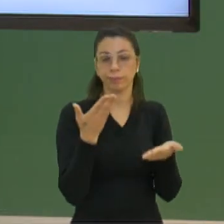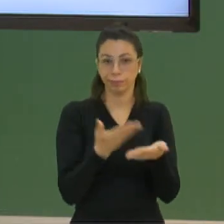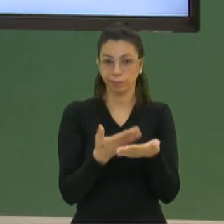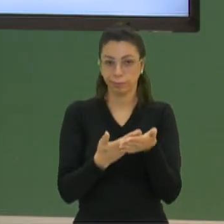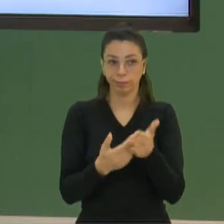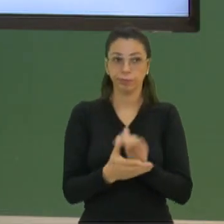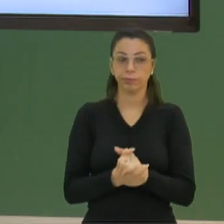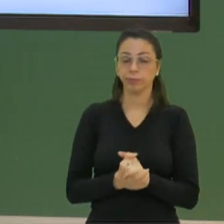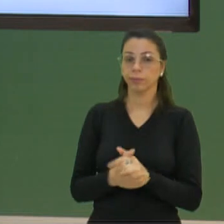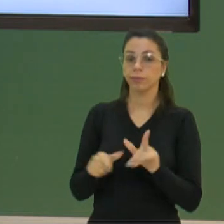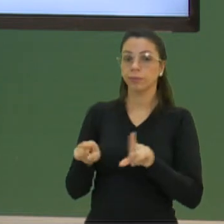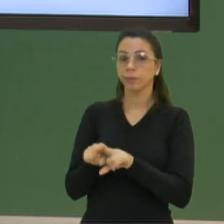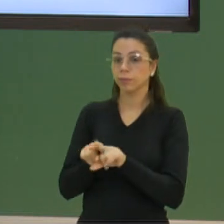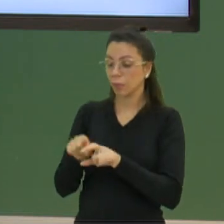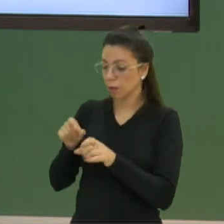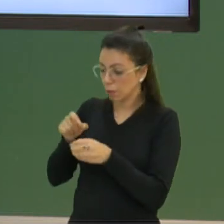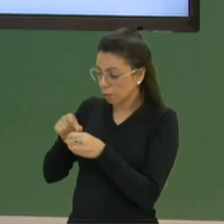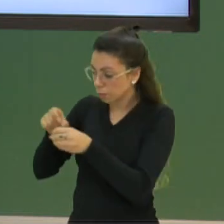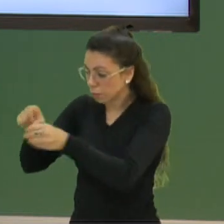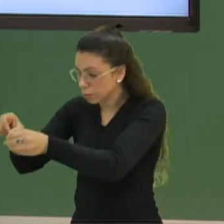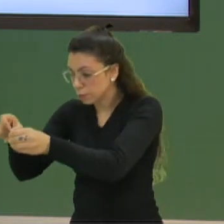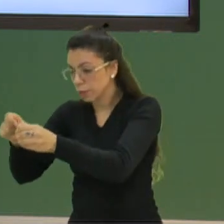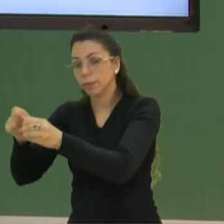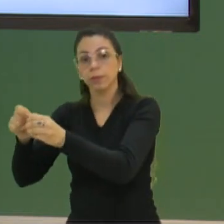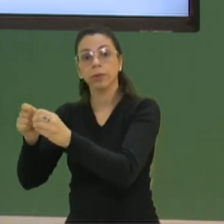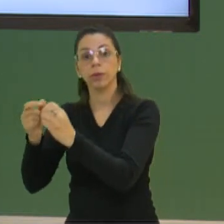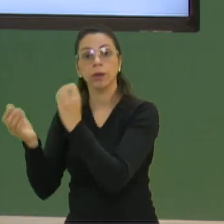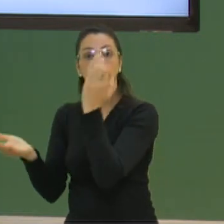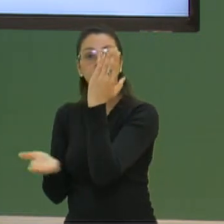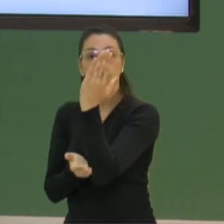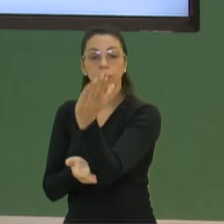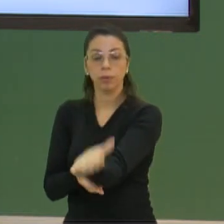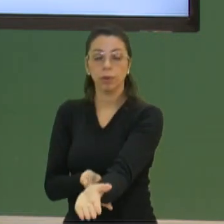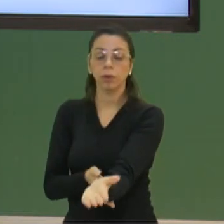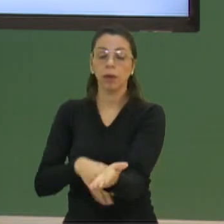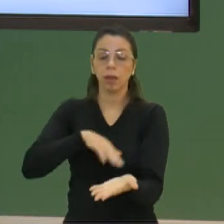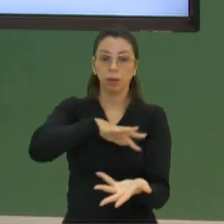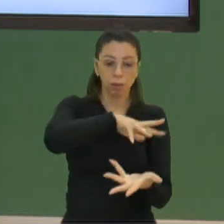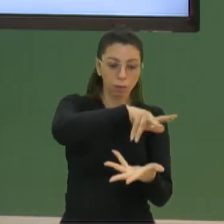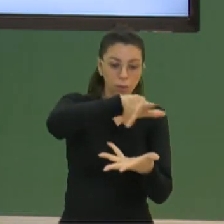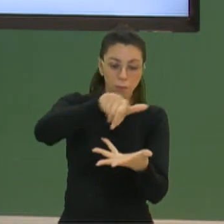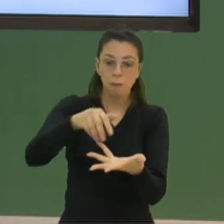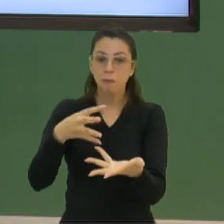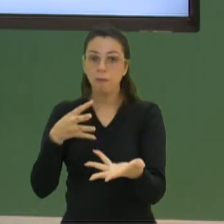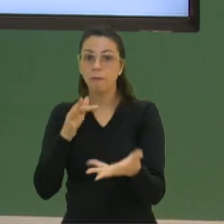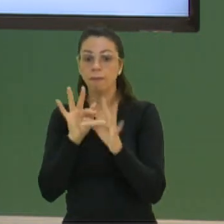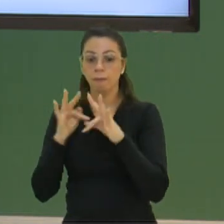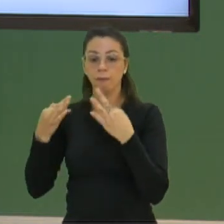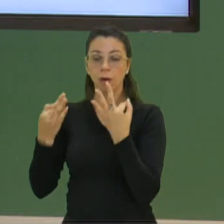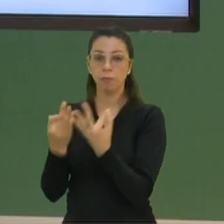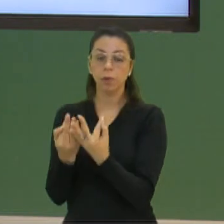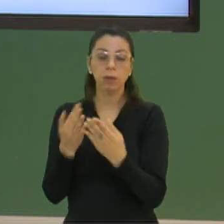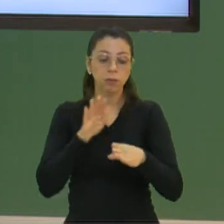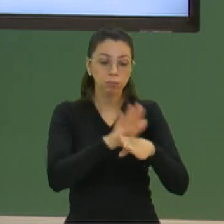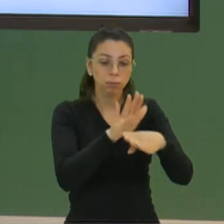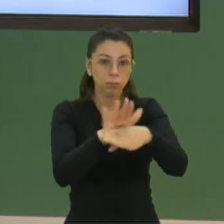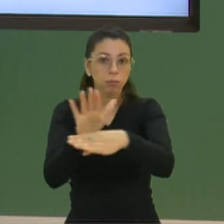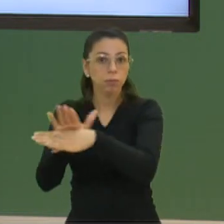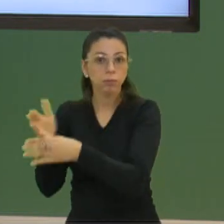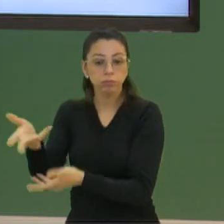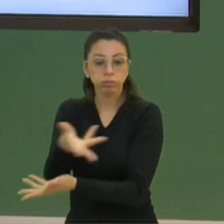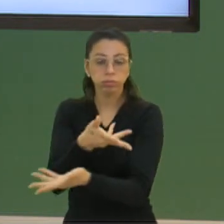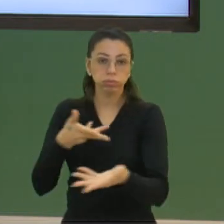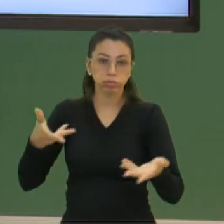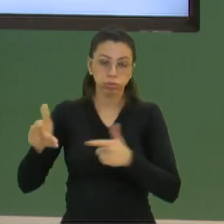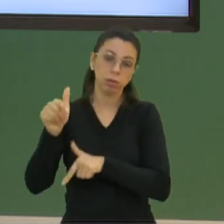colheita e a comercialização dos vegetais beneficia muitas famílias ao redor do mundo. Talvez a sua família seja beneficiada por esse tipo de